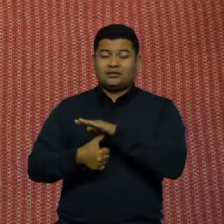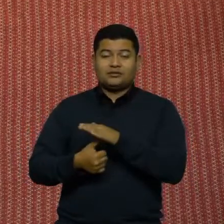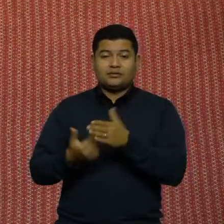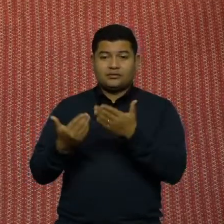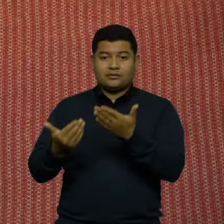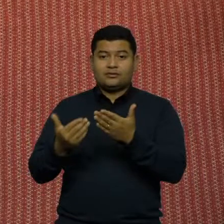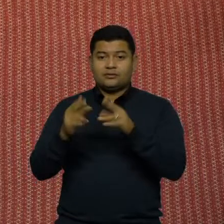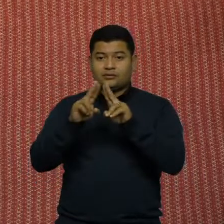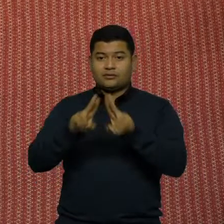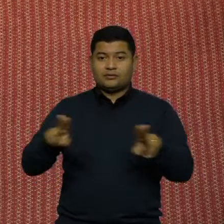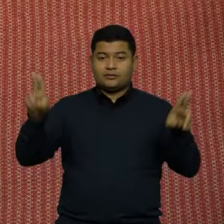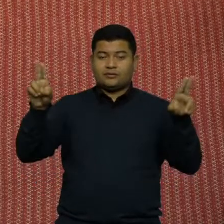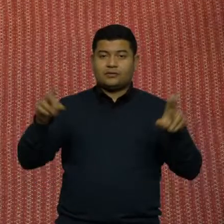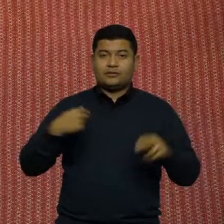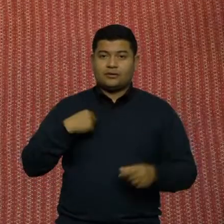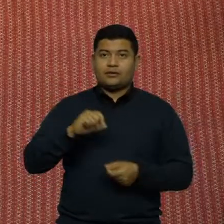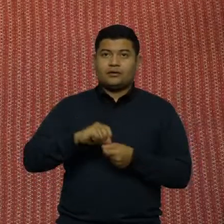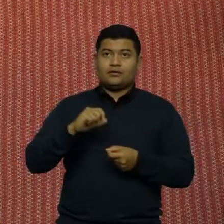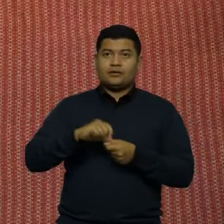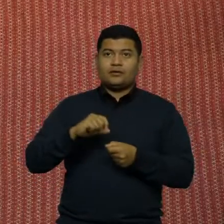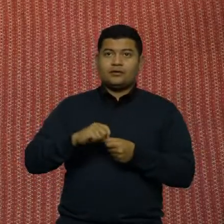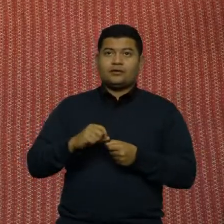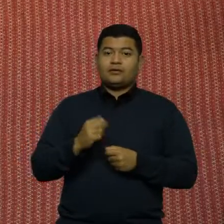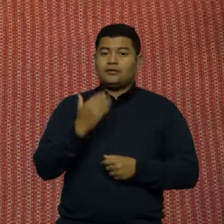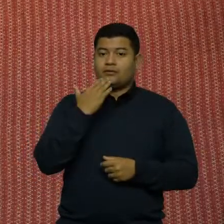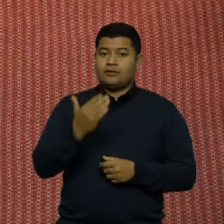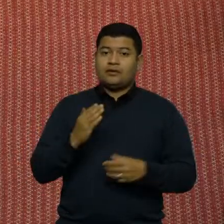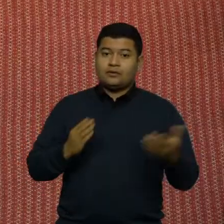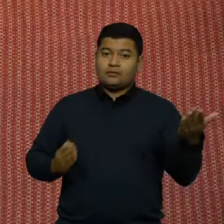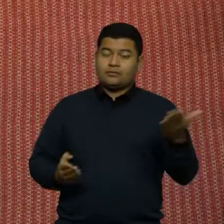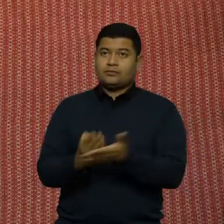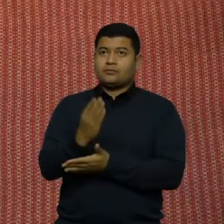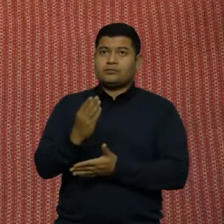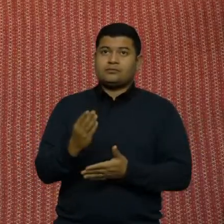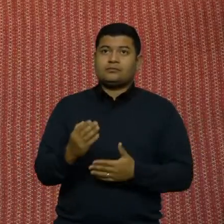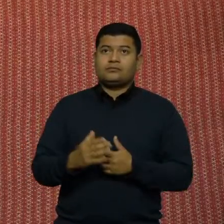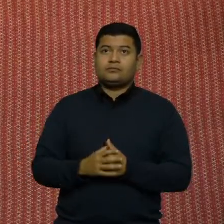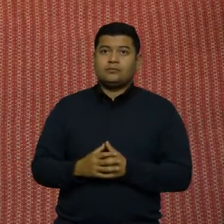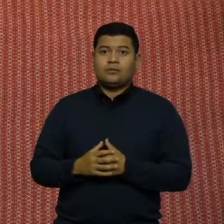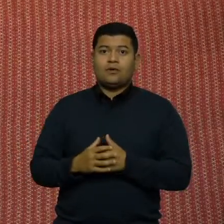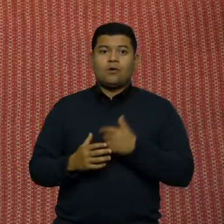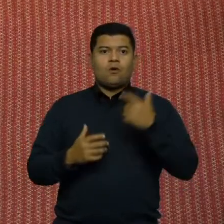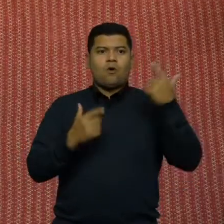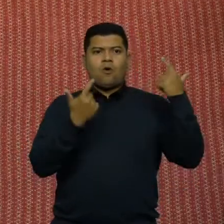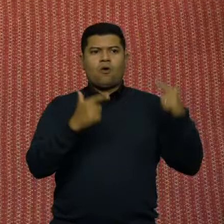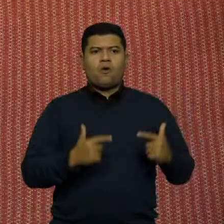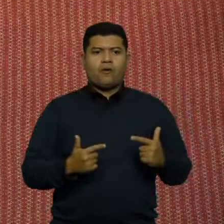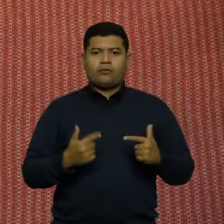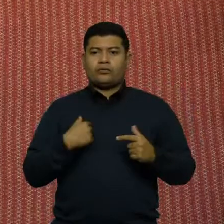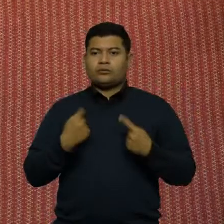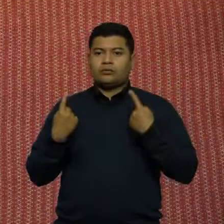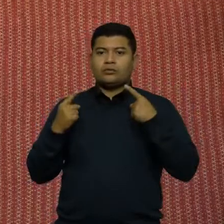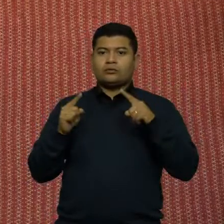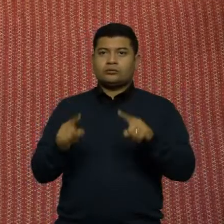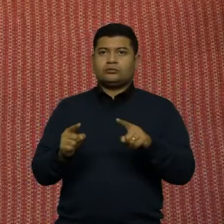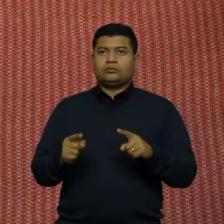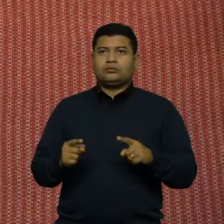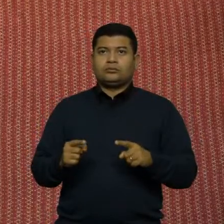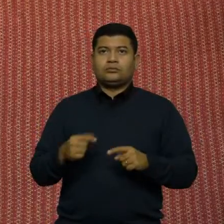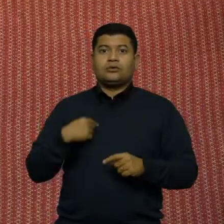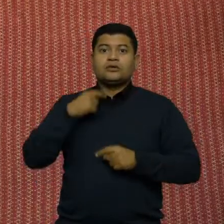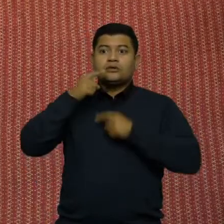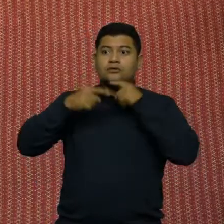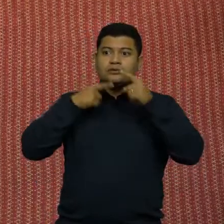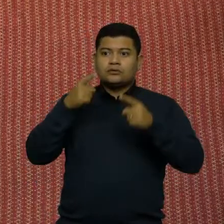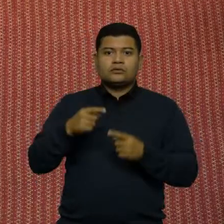eu fiz aqui um requerimento que foi aprovado e ninguém suscitou nenhum tipo de dúvida, assim